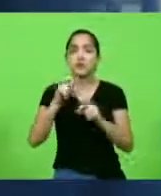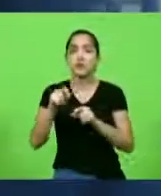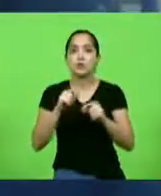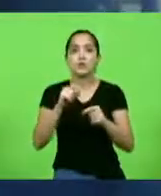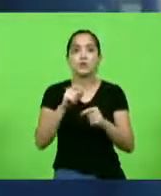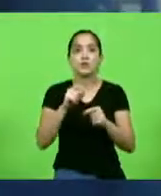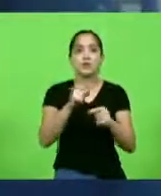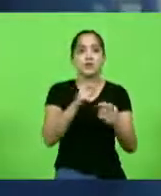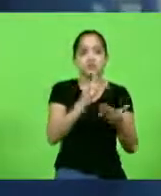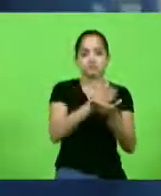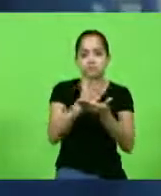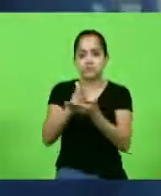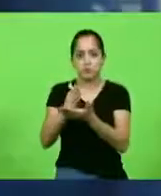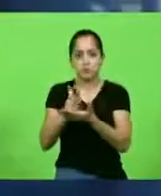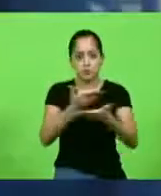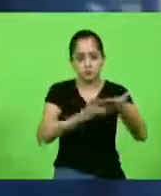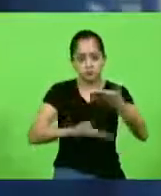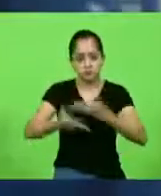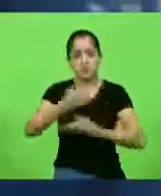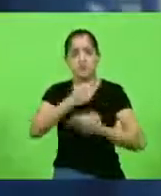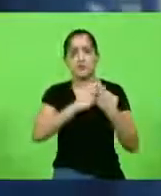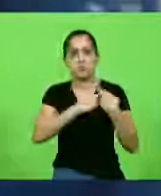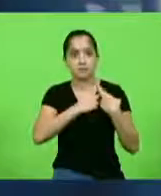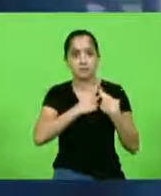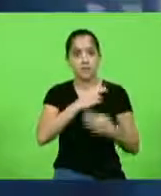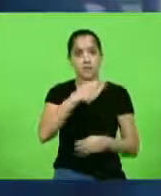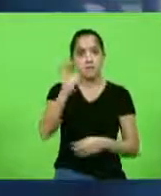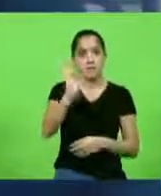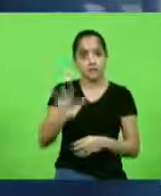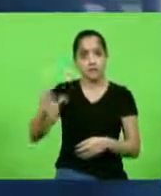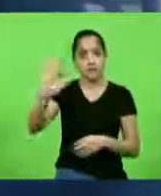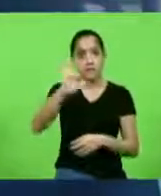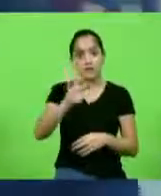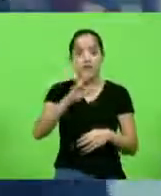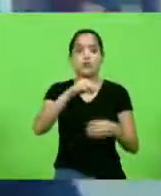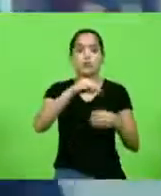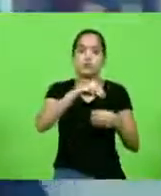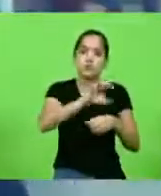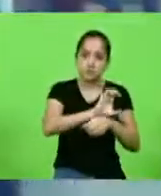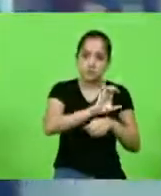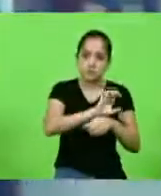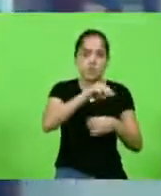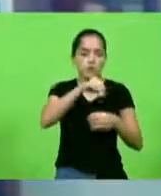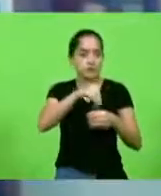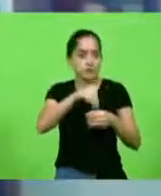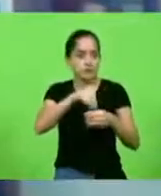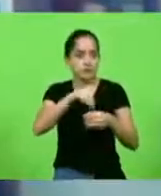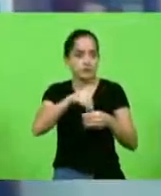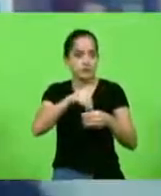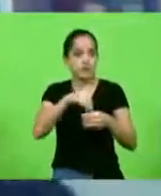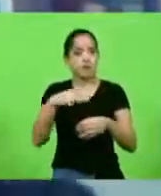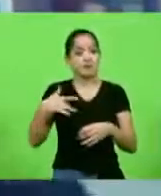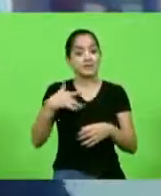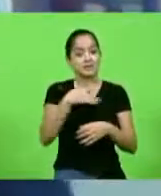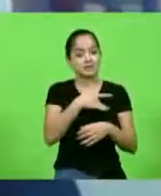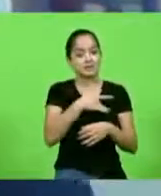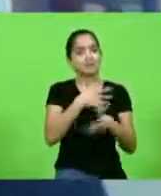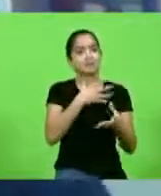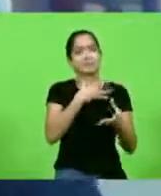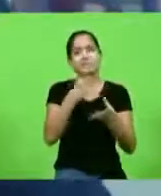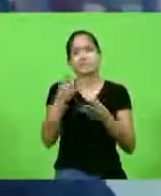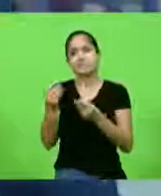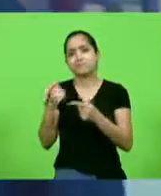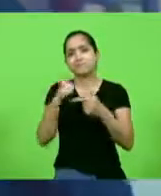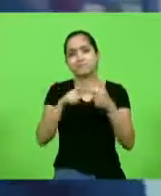responsabilidades entre governo federal, estadual e municipal. Pois bem, na saúde nós temos muito problema de